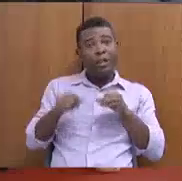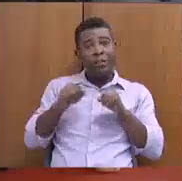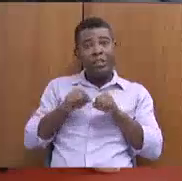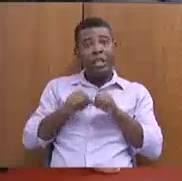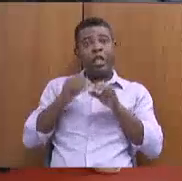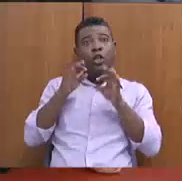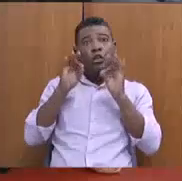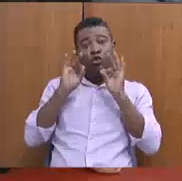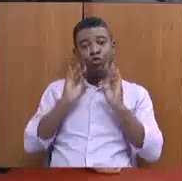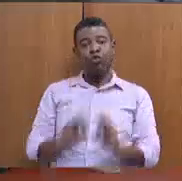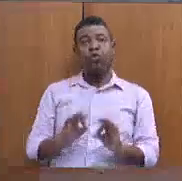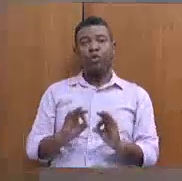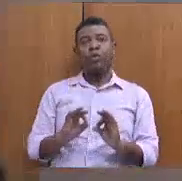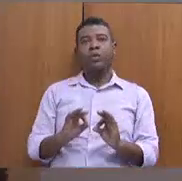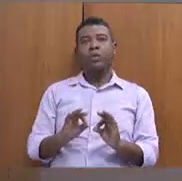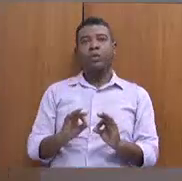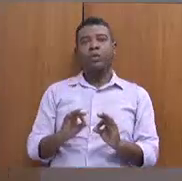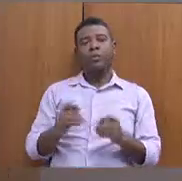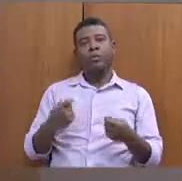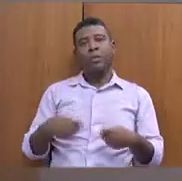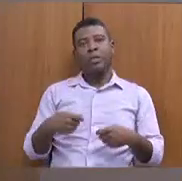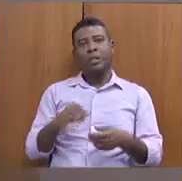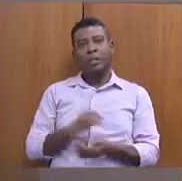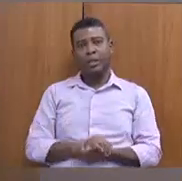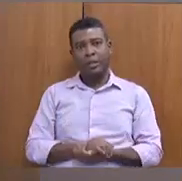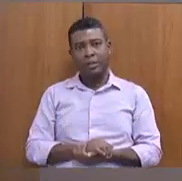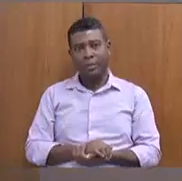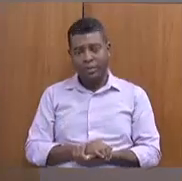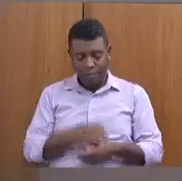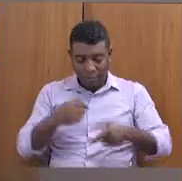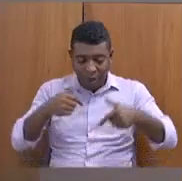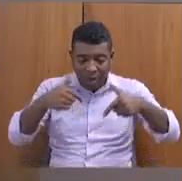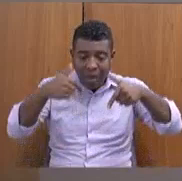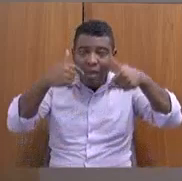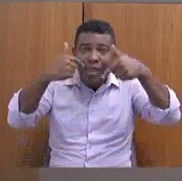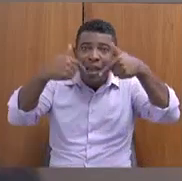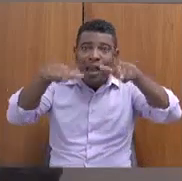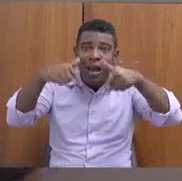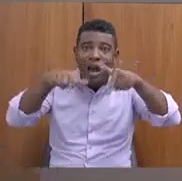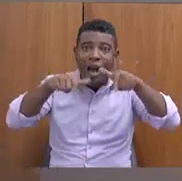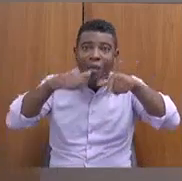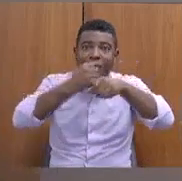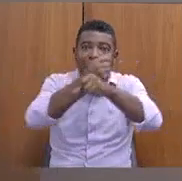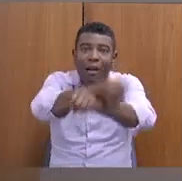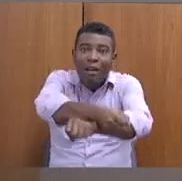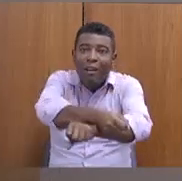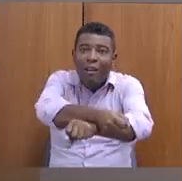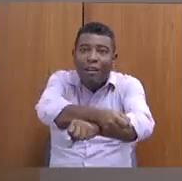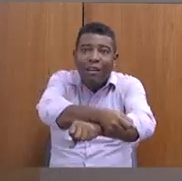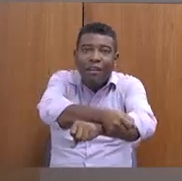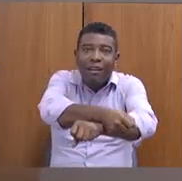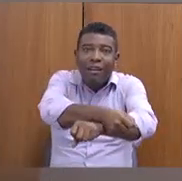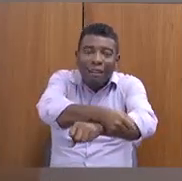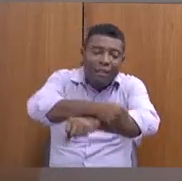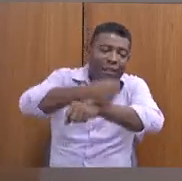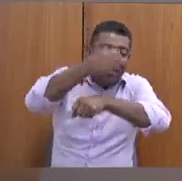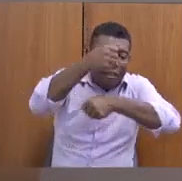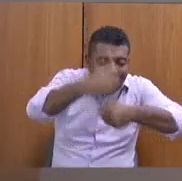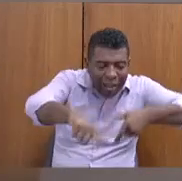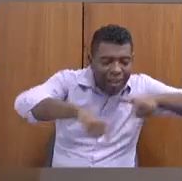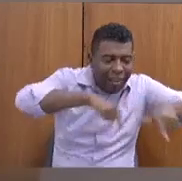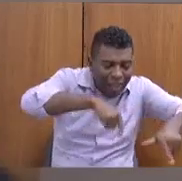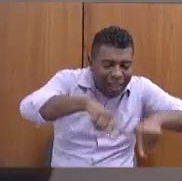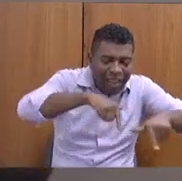as reações. Trabalho escravo, isso é coisa que a gente, eu fico assim, quando eu vejo, sabe, gente, aquelas reportagens verdadeiras,